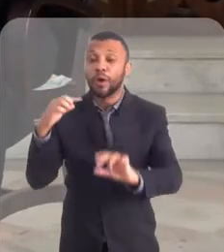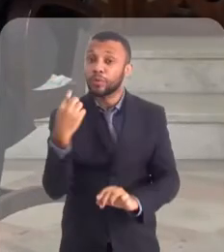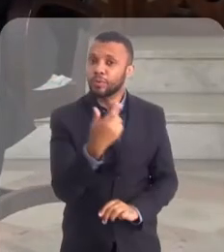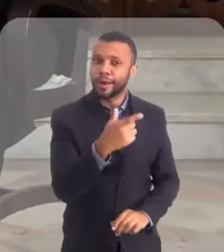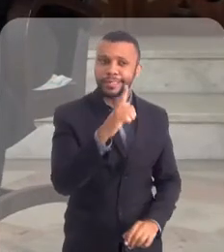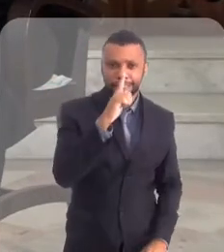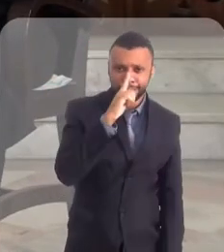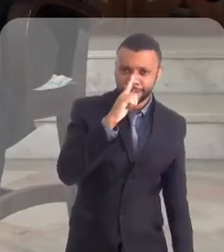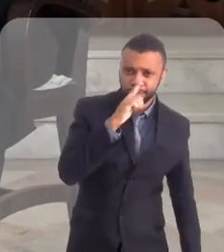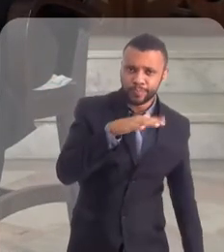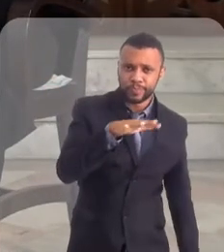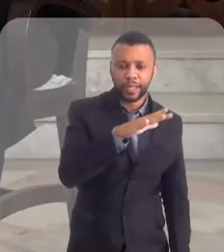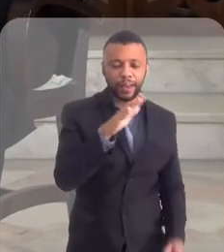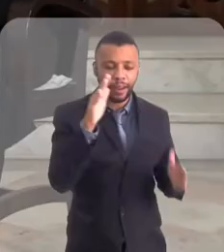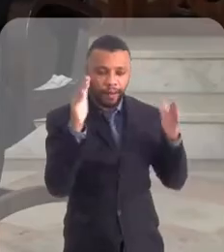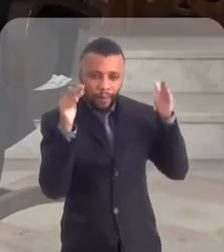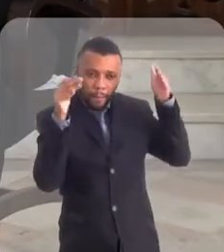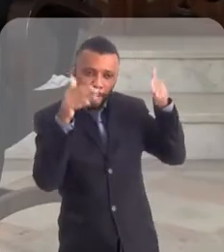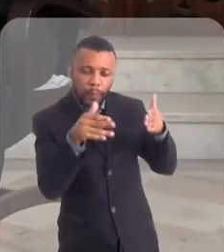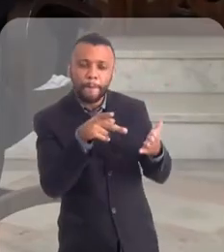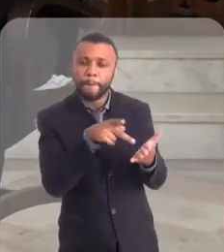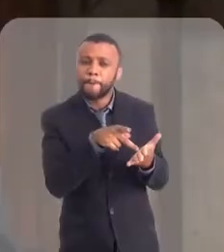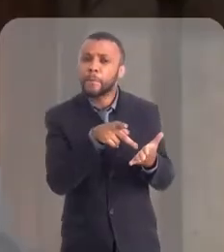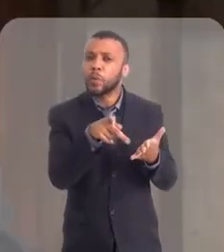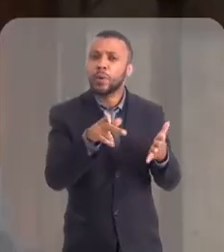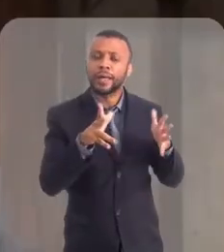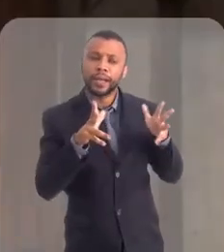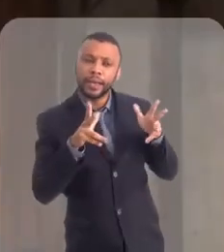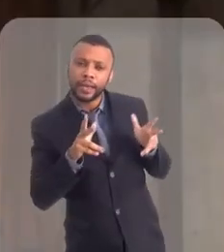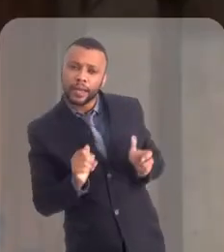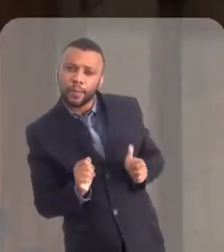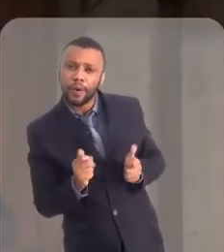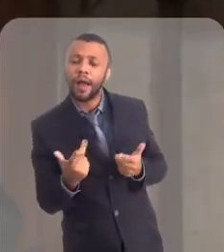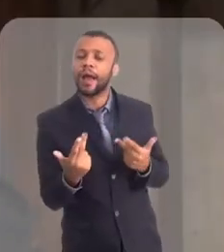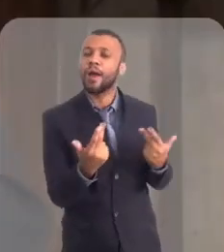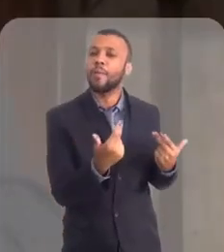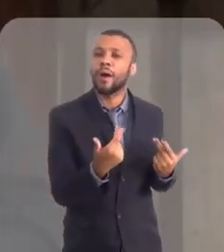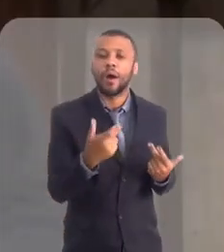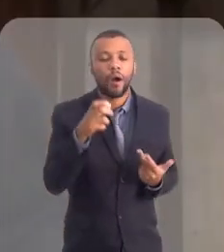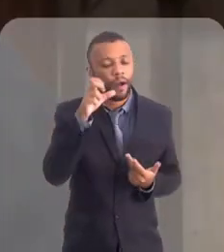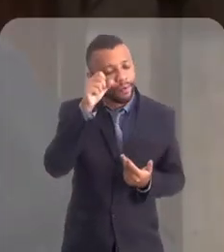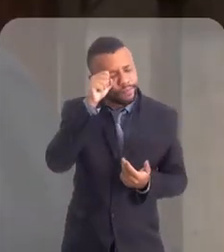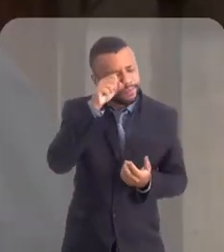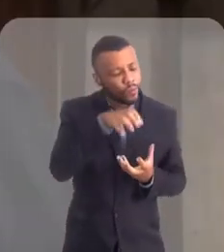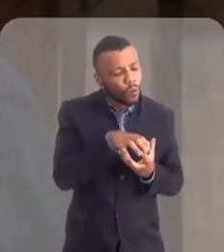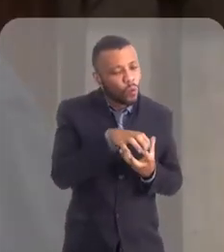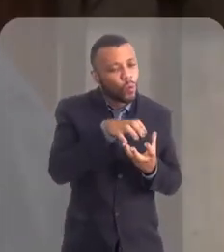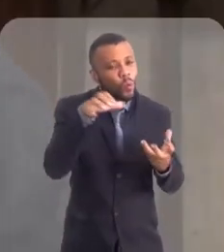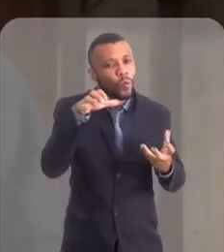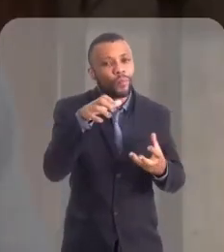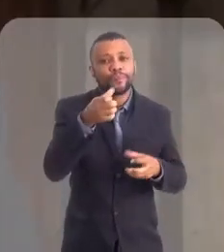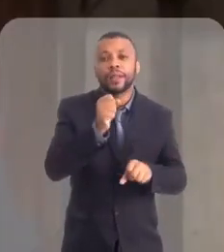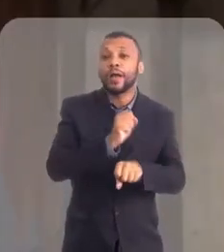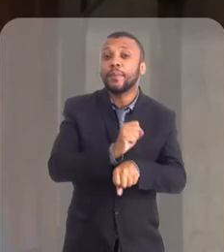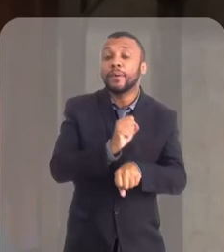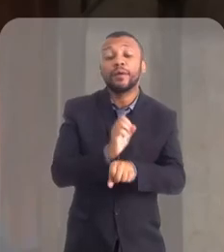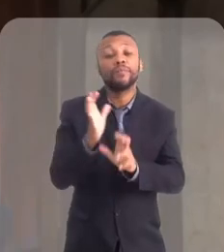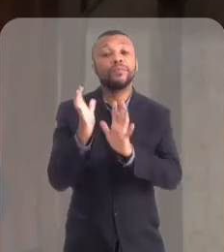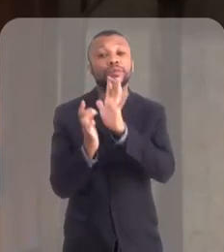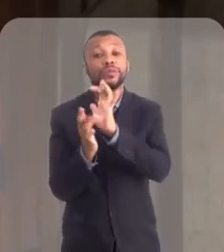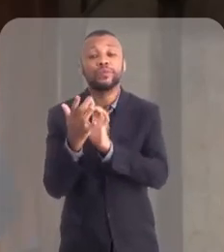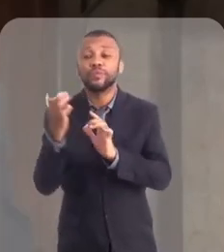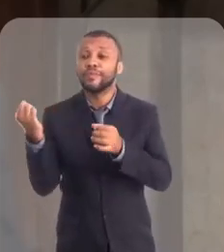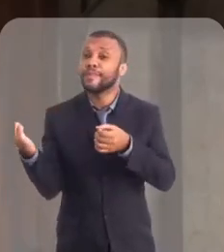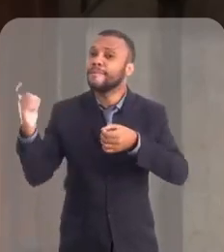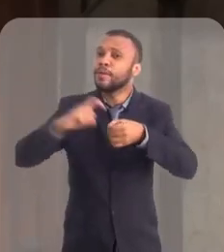Nós, orientais, nos fixamos que ela era tão pura que é como se ela estivesse dormindo, descansando, aguardando